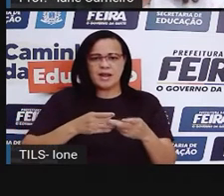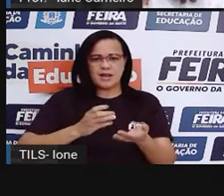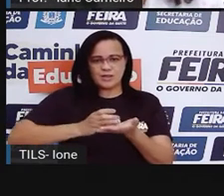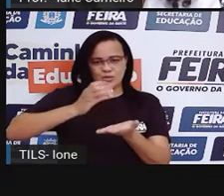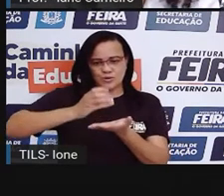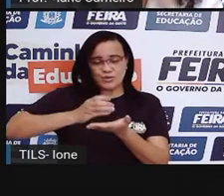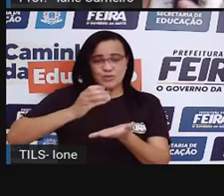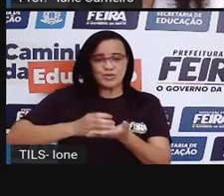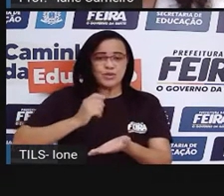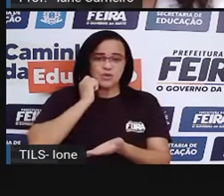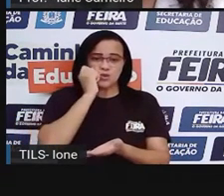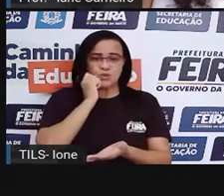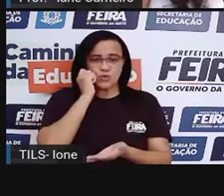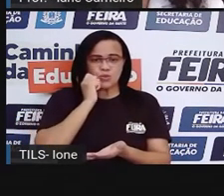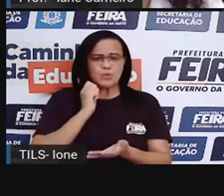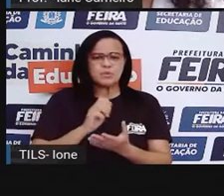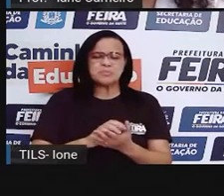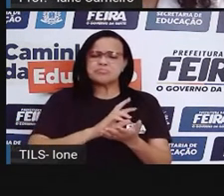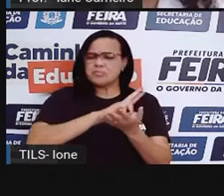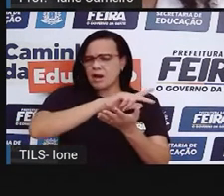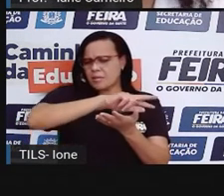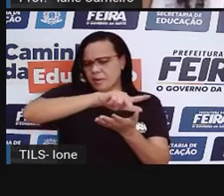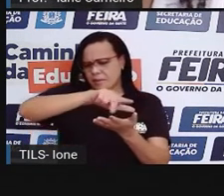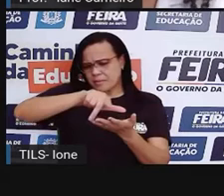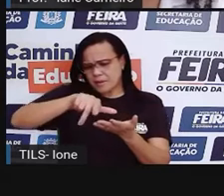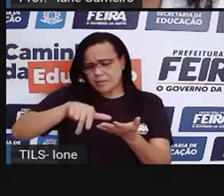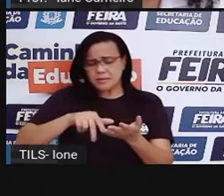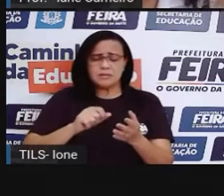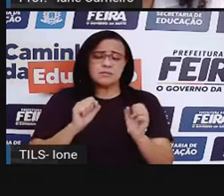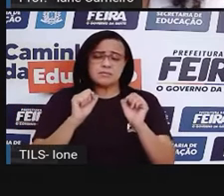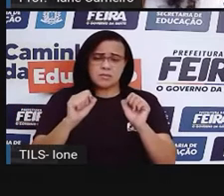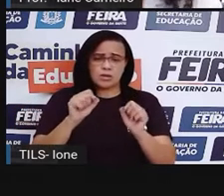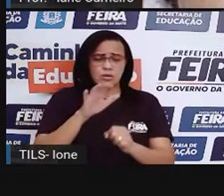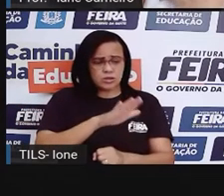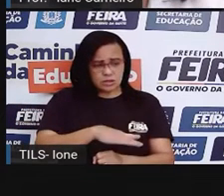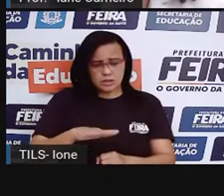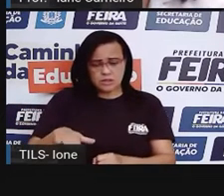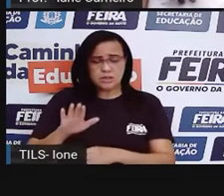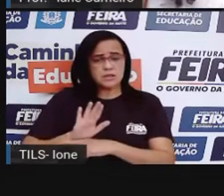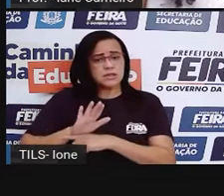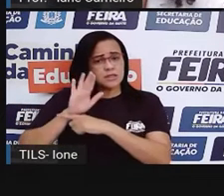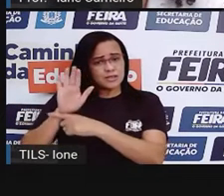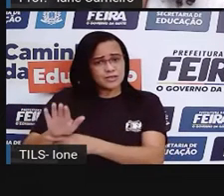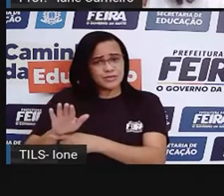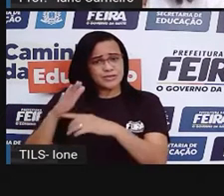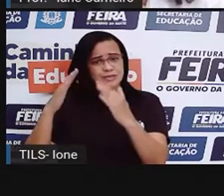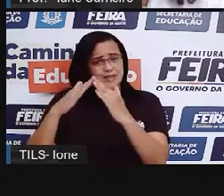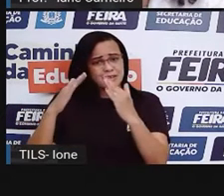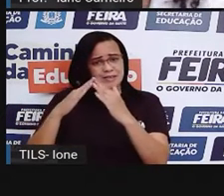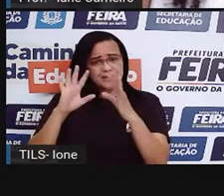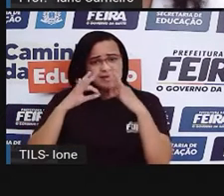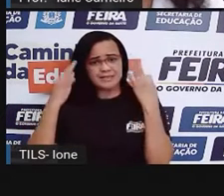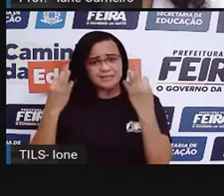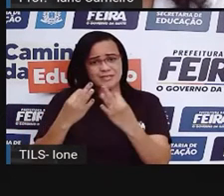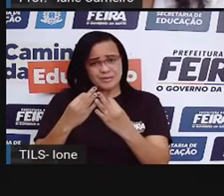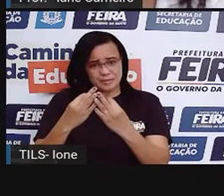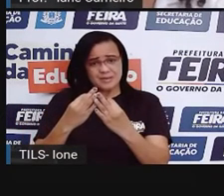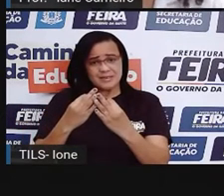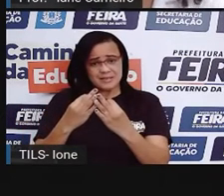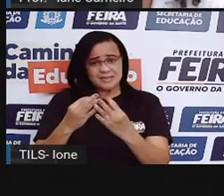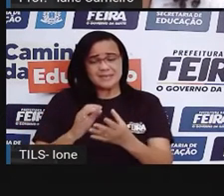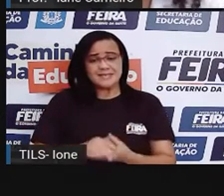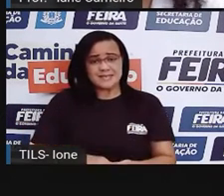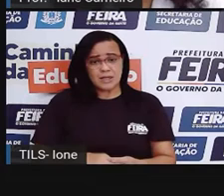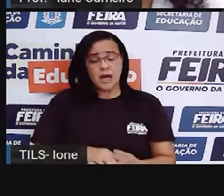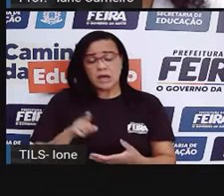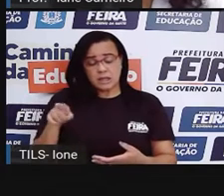tem várias possibilidades, né? Que as crianças podem ajudar em casa, né? E aí, dessa forma, a criança vai